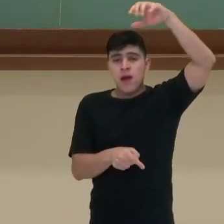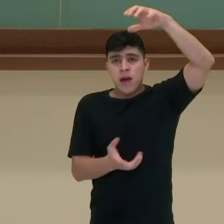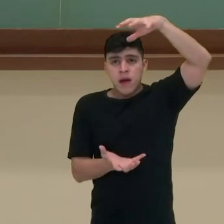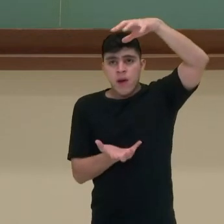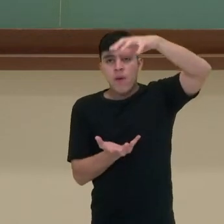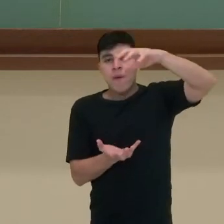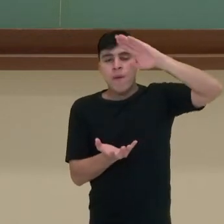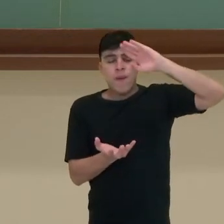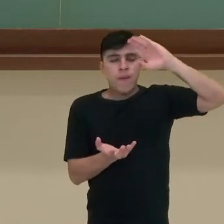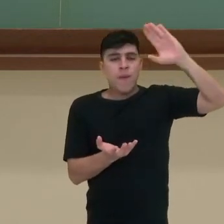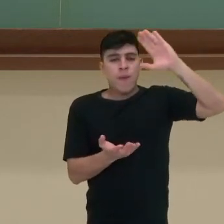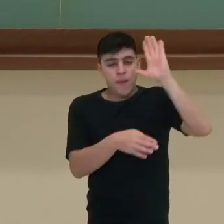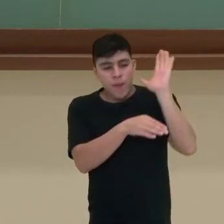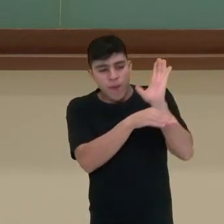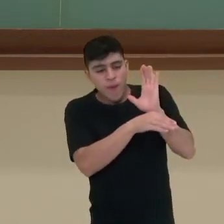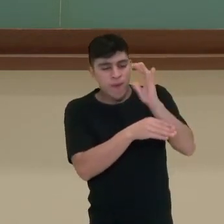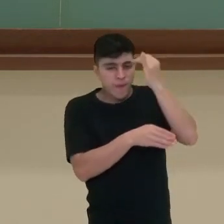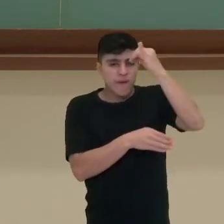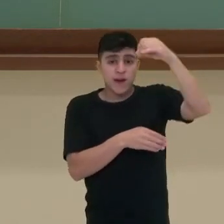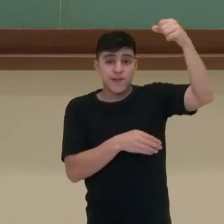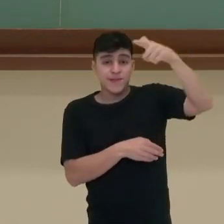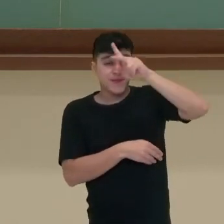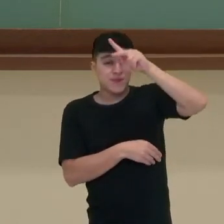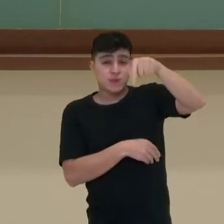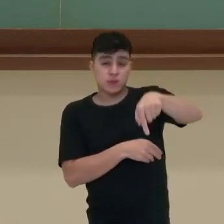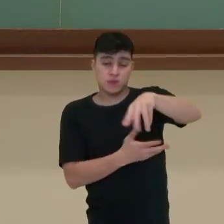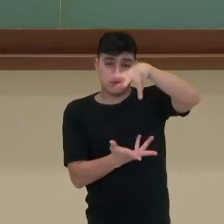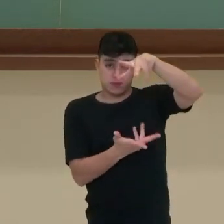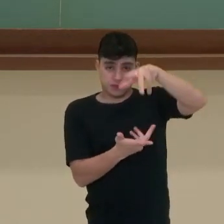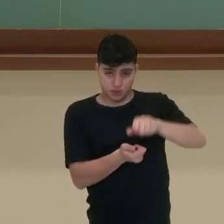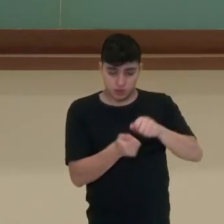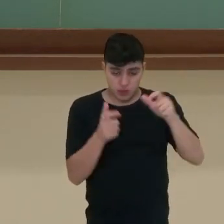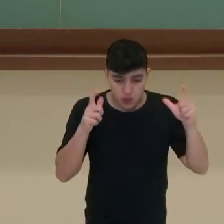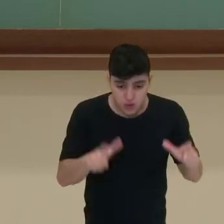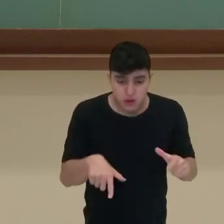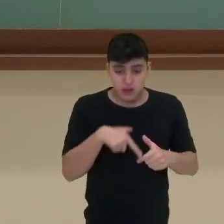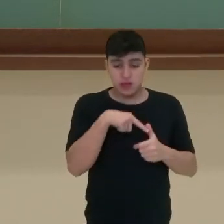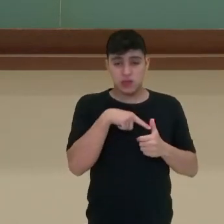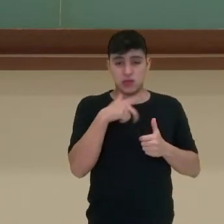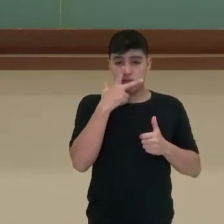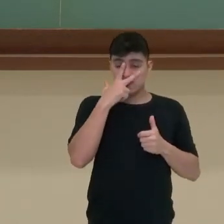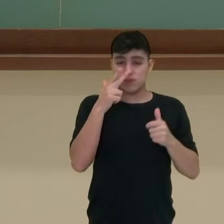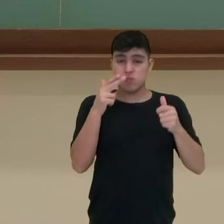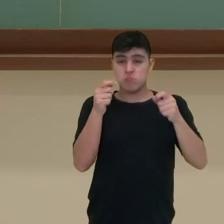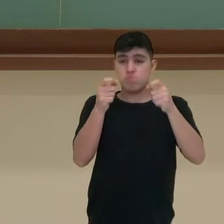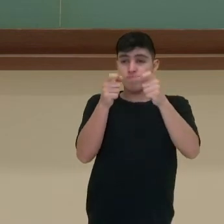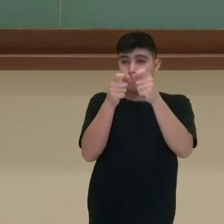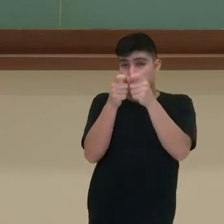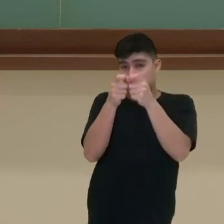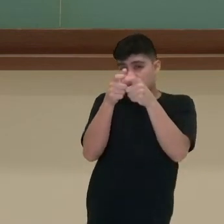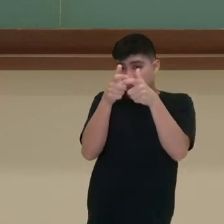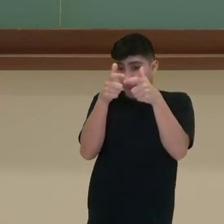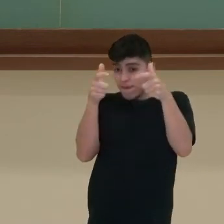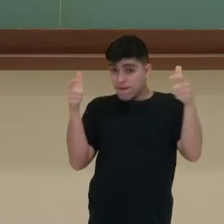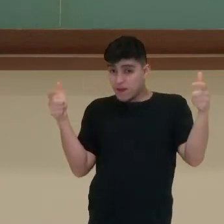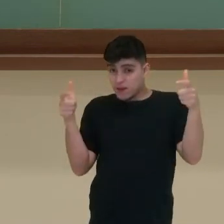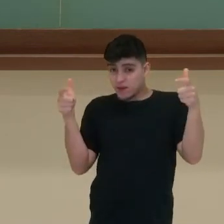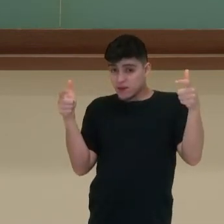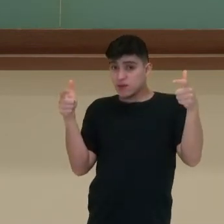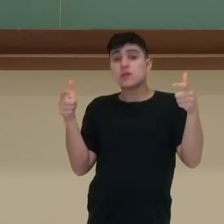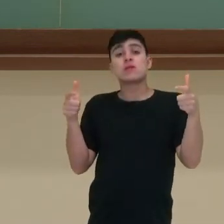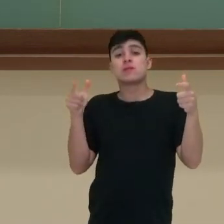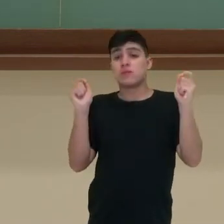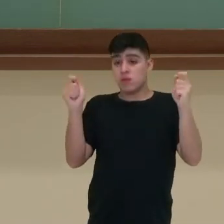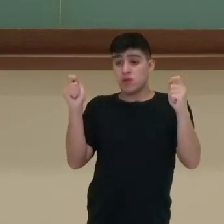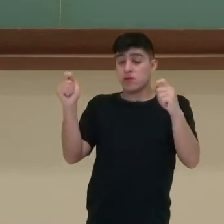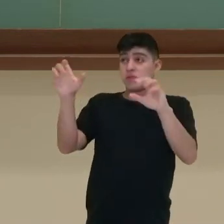ultravioletas cheguem na superfície. Nos lugares onde existe esse estreitamento, pessoas podem desenvolver doenças